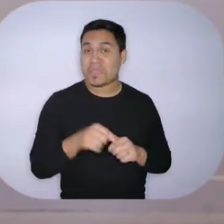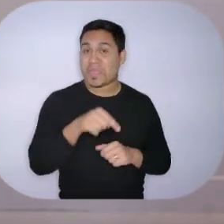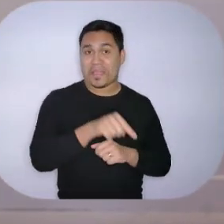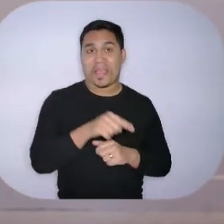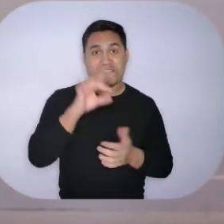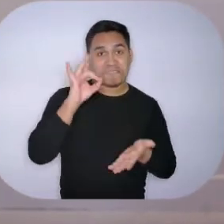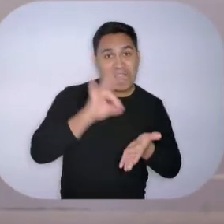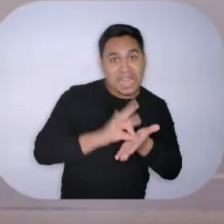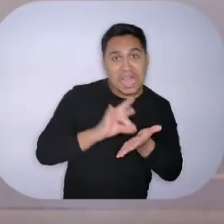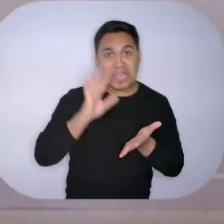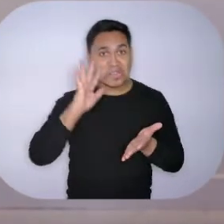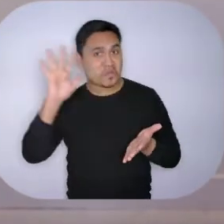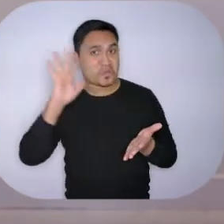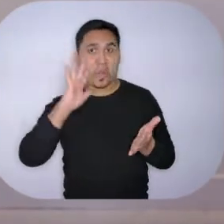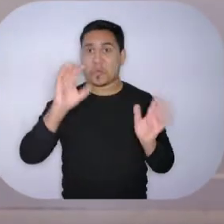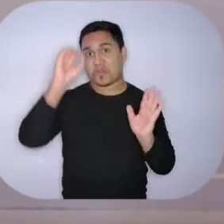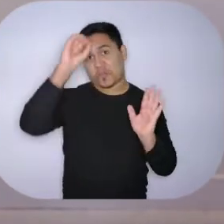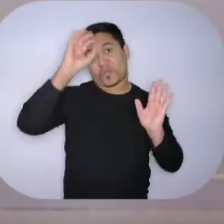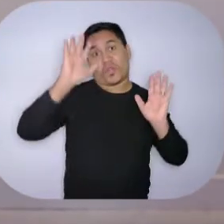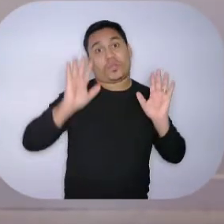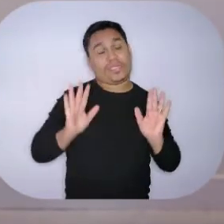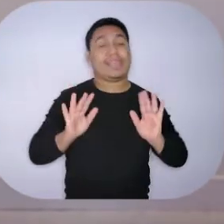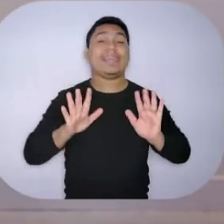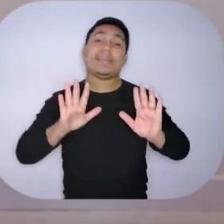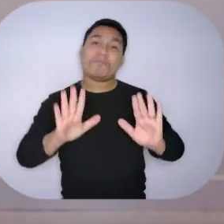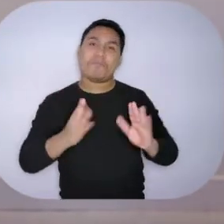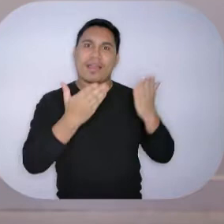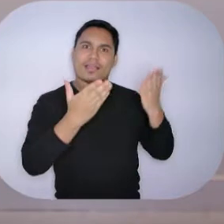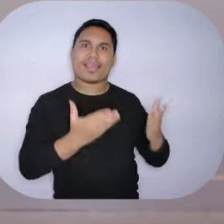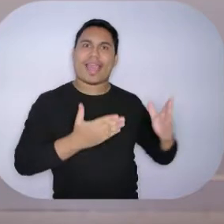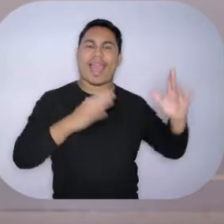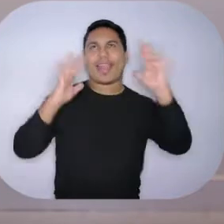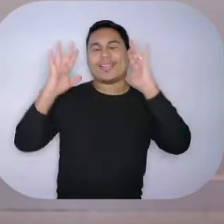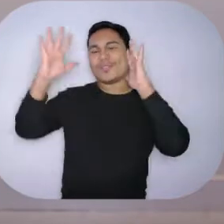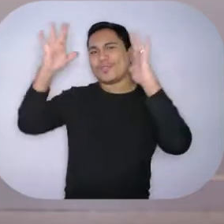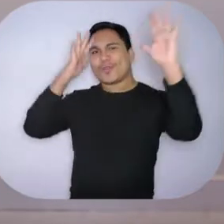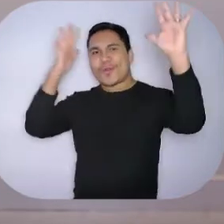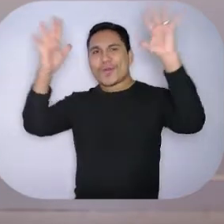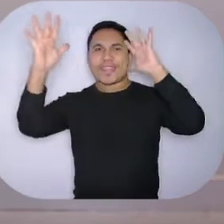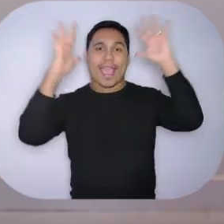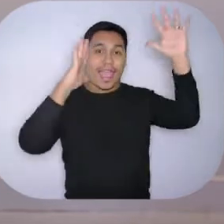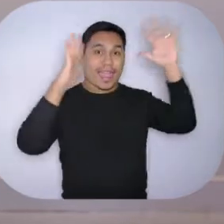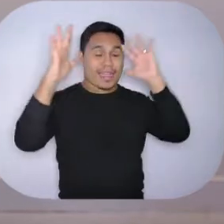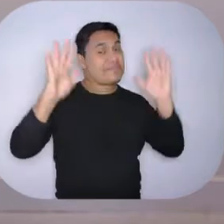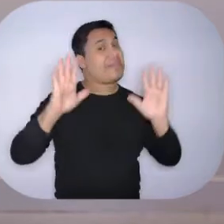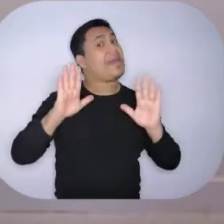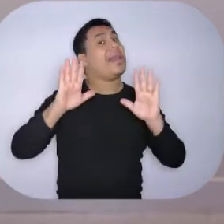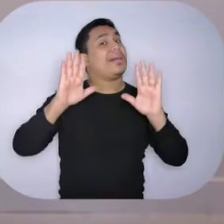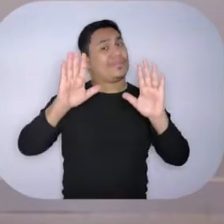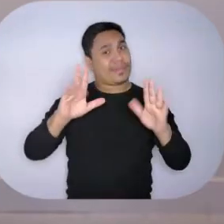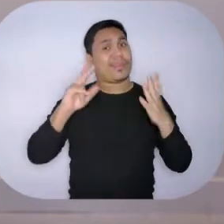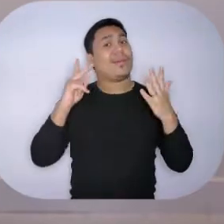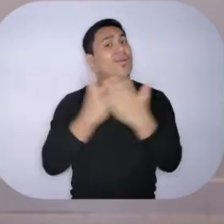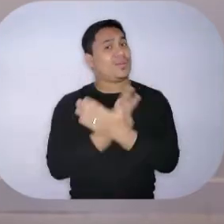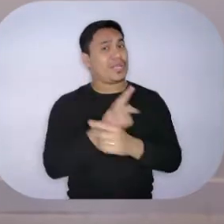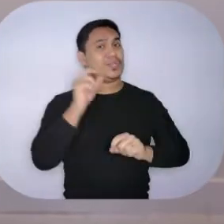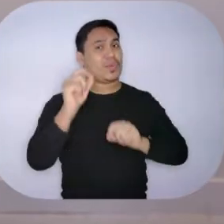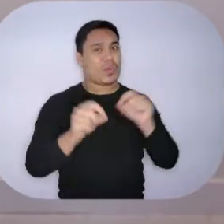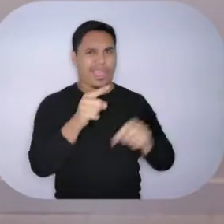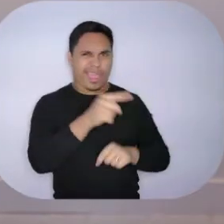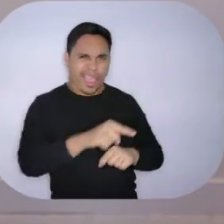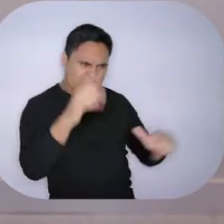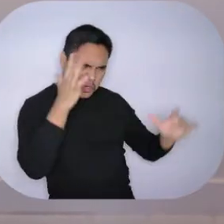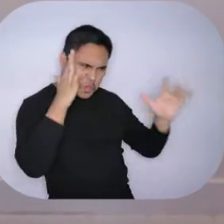ou sonho. Tarsila era muito sonhadora, mas acontece que aquelas impressões